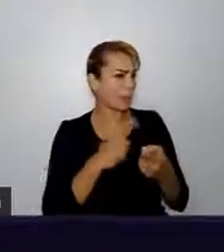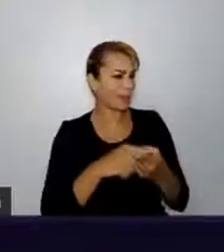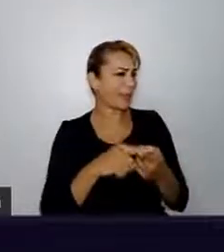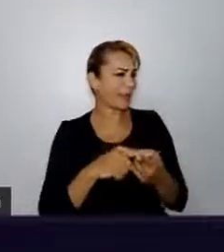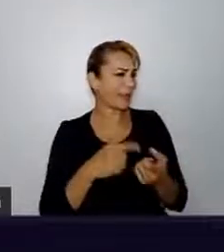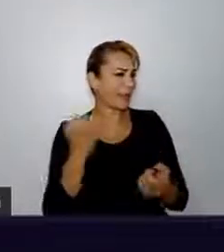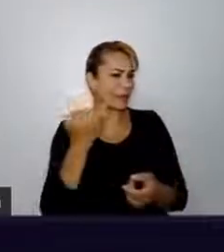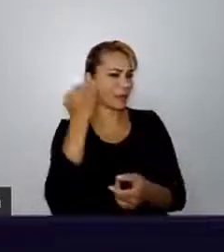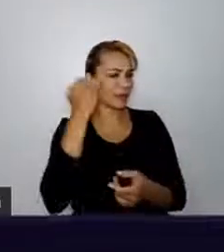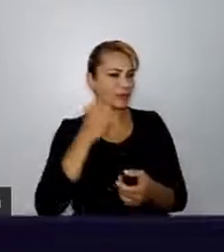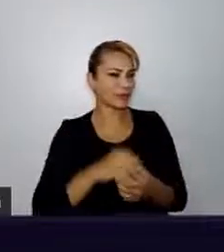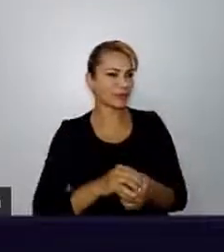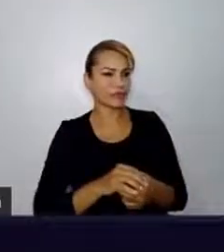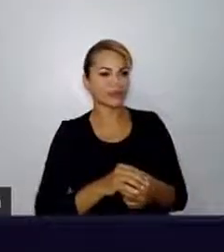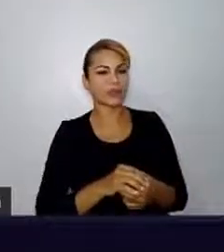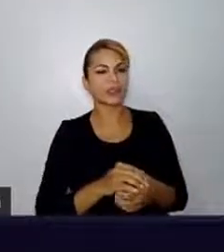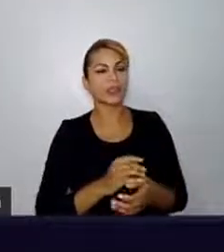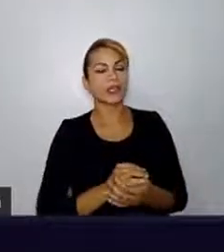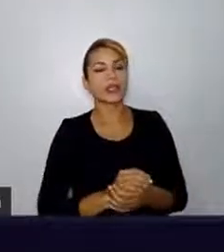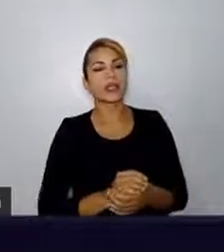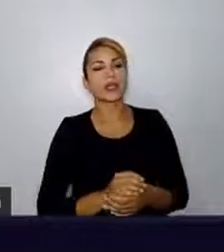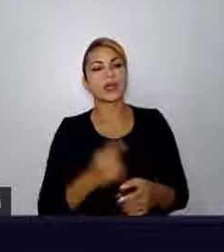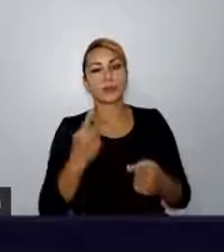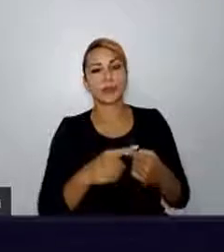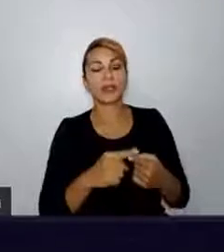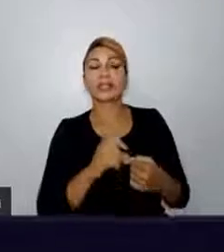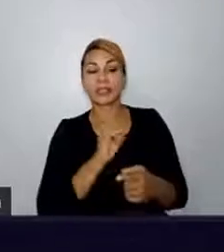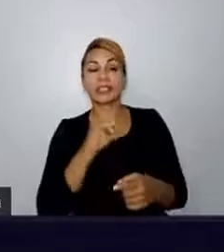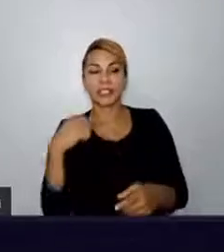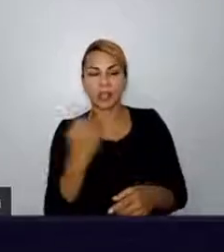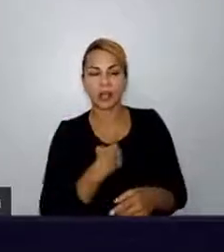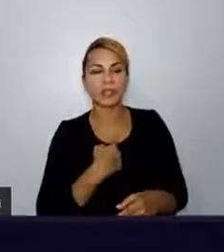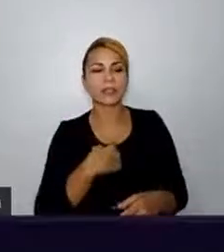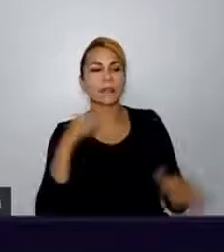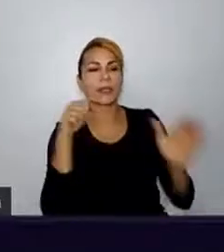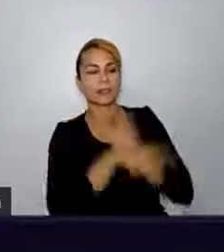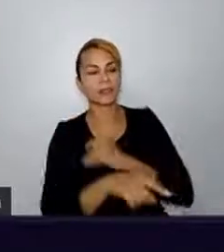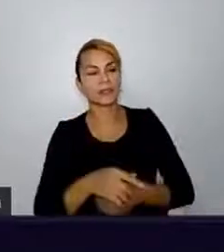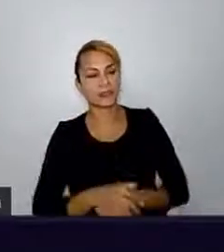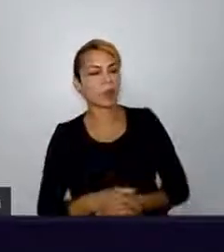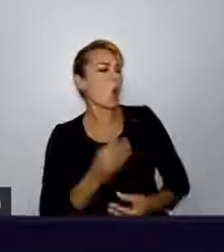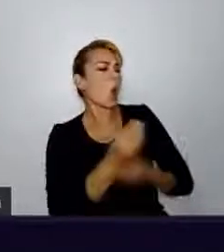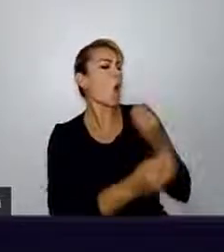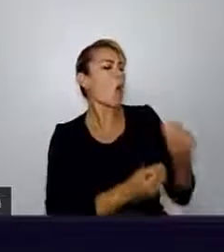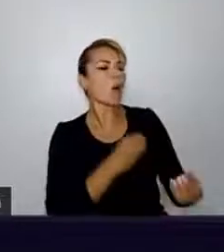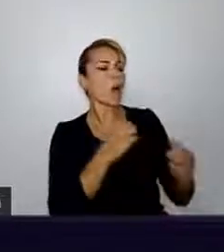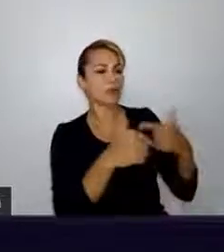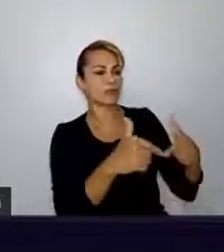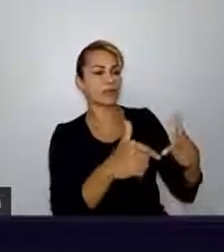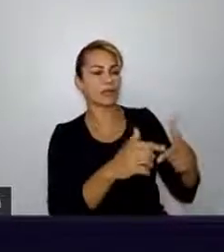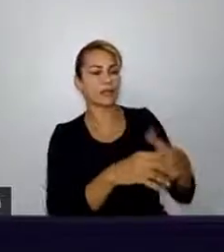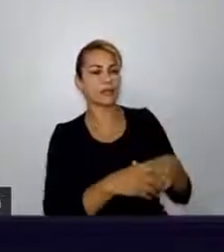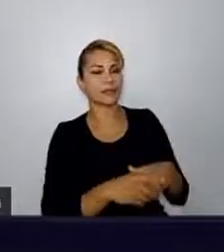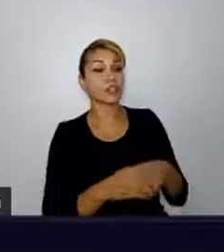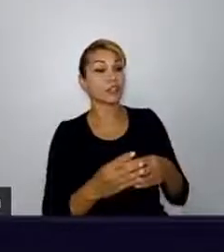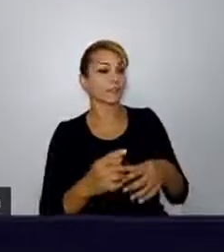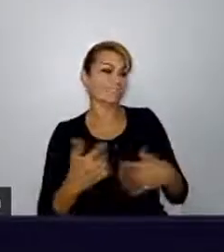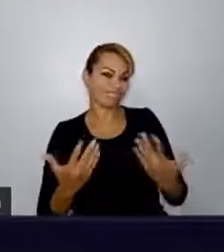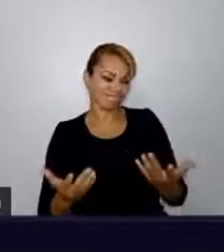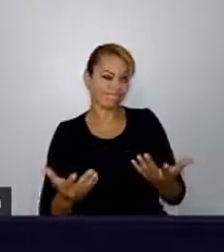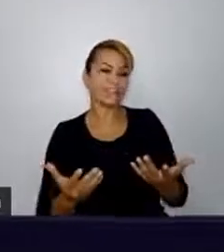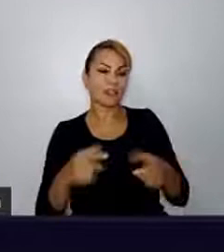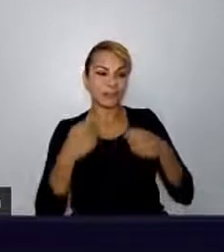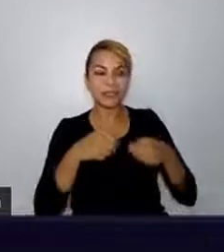que está o trabalho? Porque quando a gente pergunta dessa forma, de maneira mais neutra, a gente dá a oportunidade para outra pessoa de